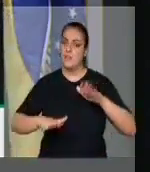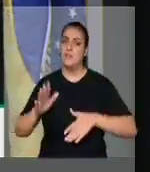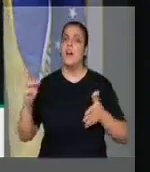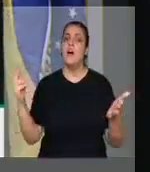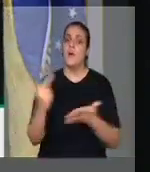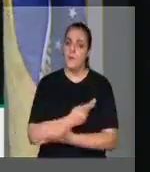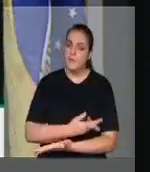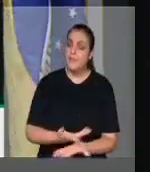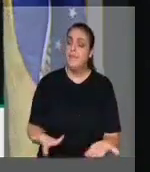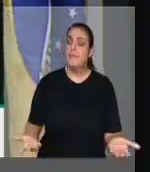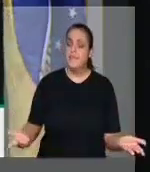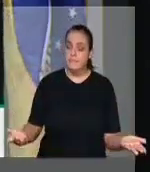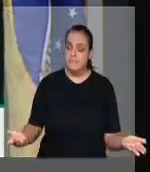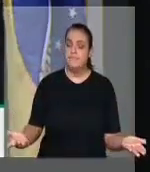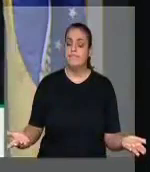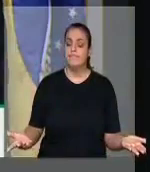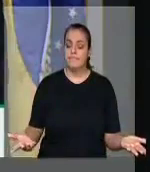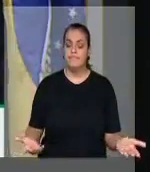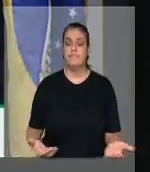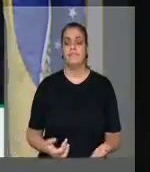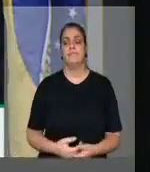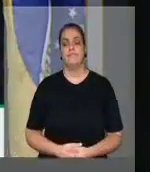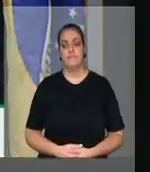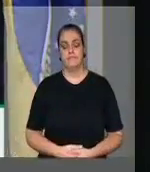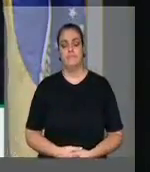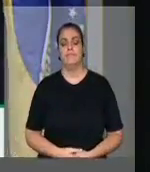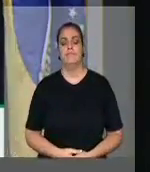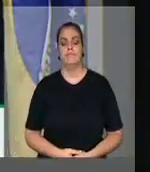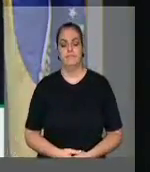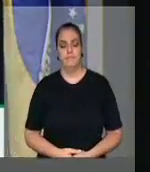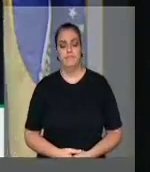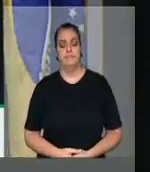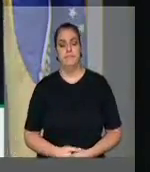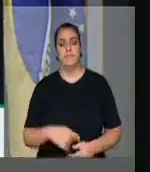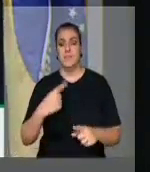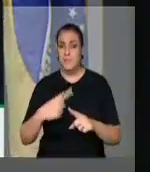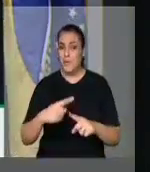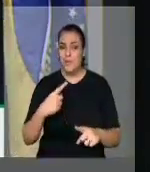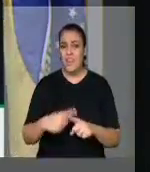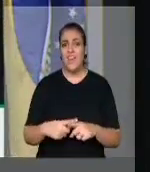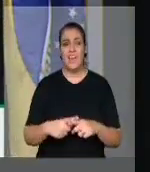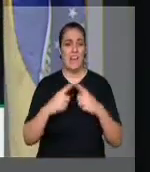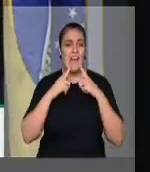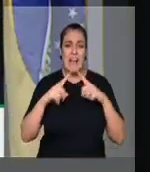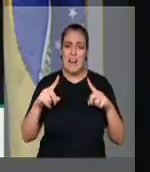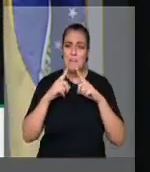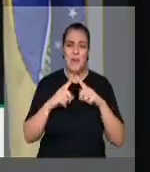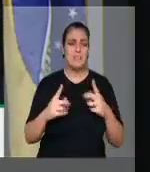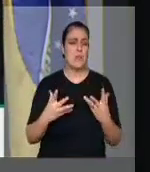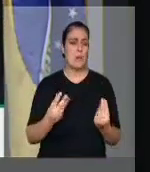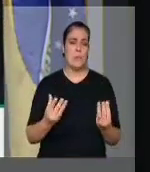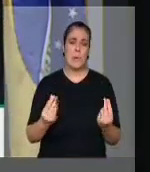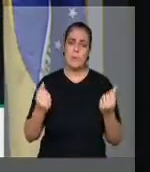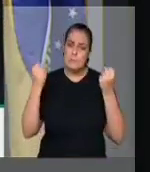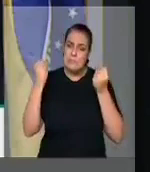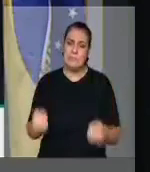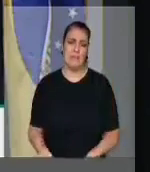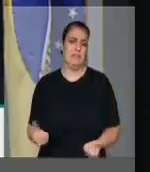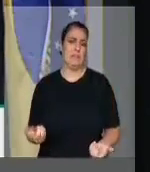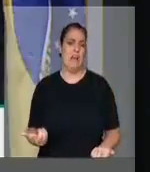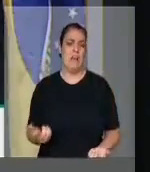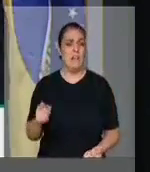Porque, volta e meia, a crítica é muito dura com relação aos